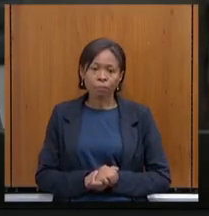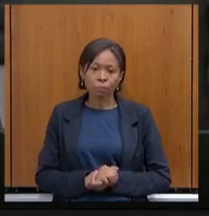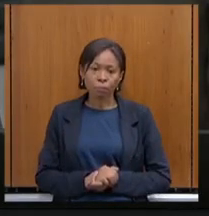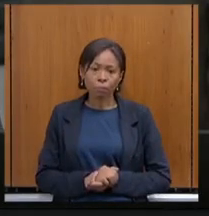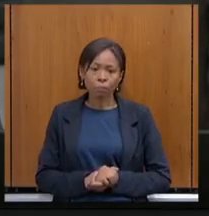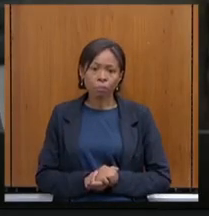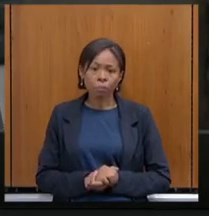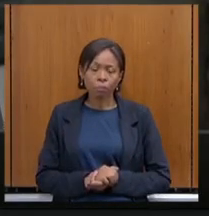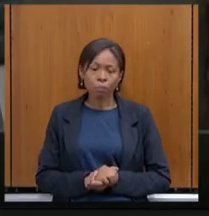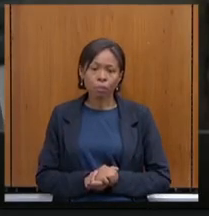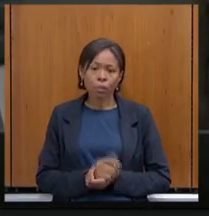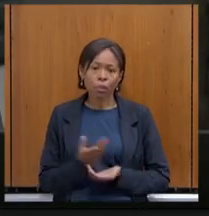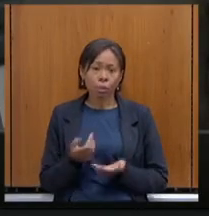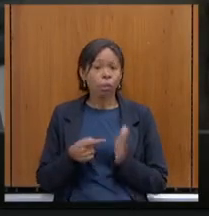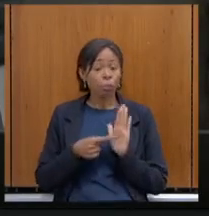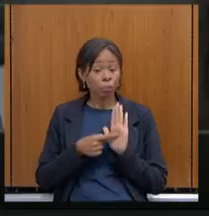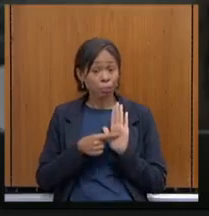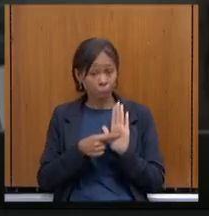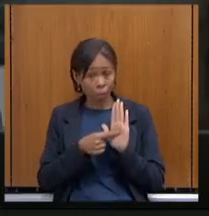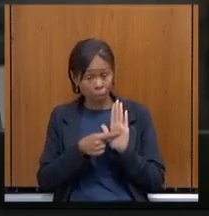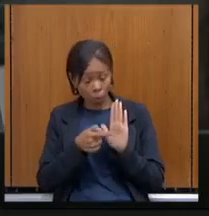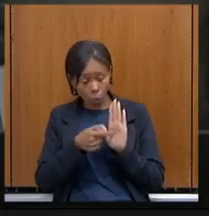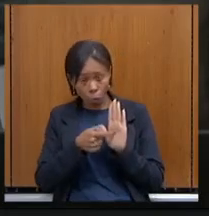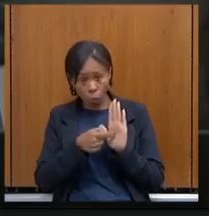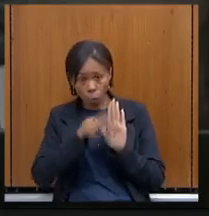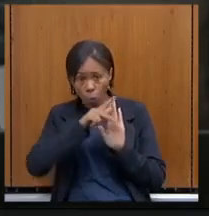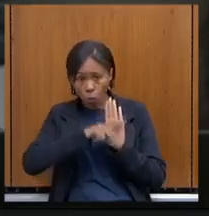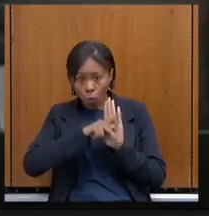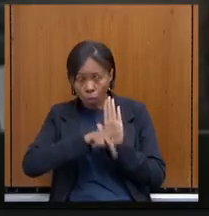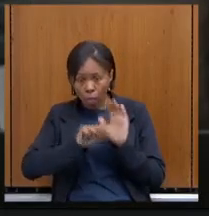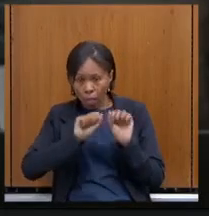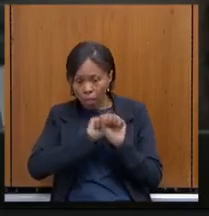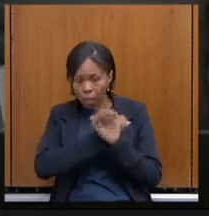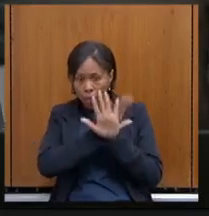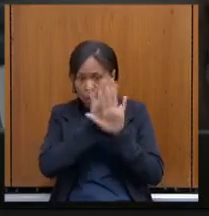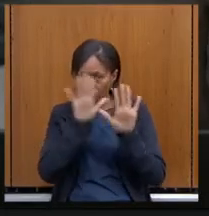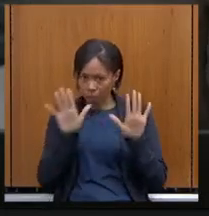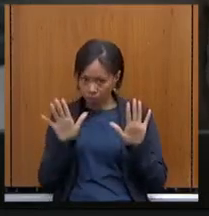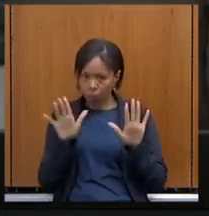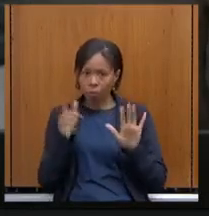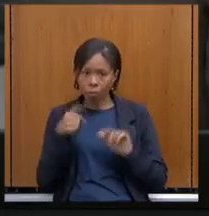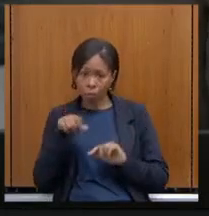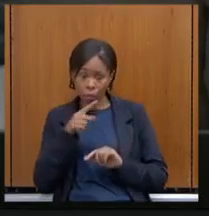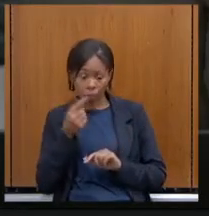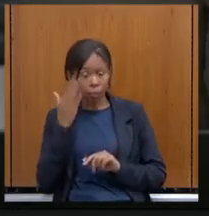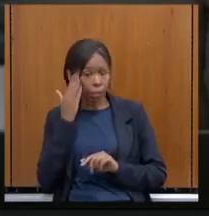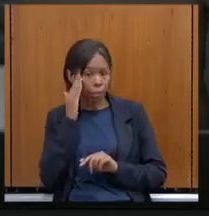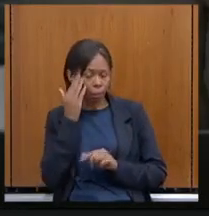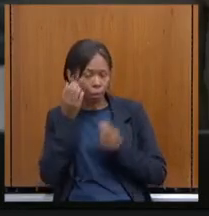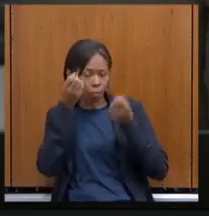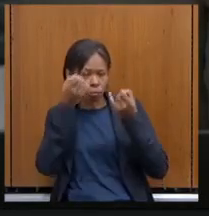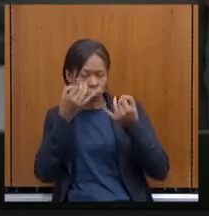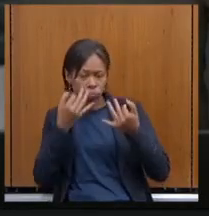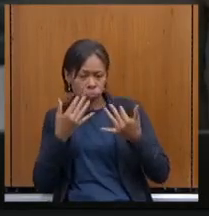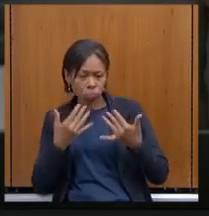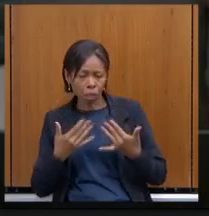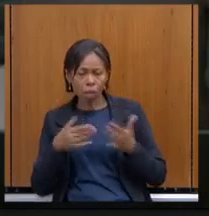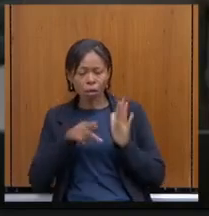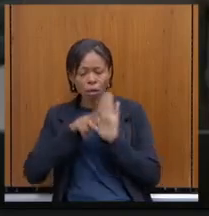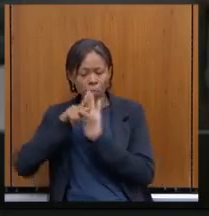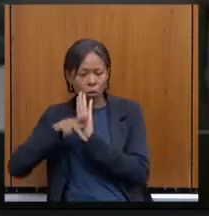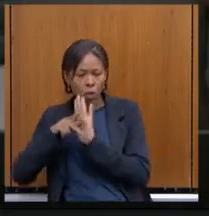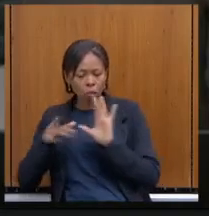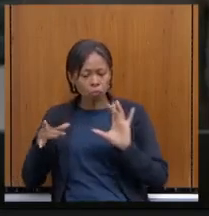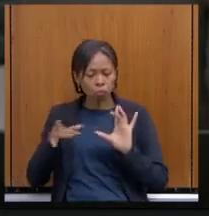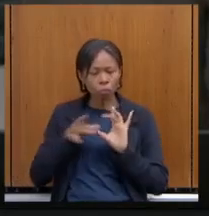dizer assim, de apresentar um plano claro, porque aí a gente casa as coisas entre o plano e todos os projetos que vão chegar aqui. Que